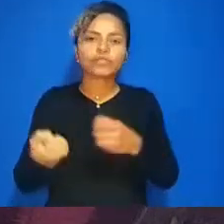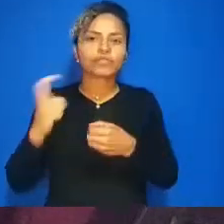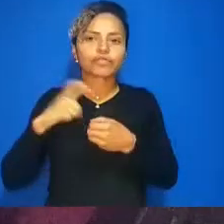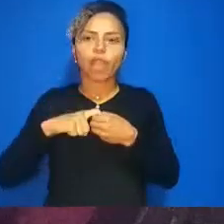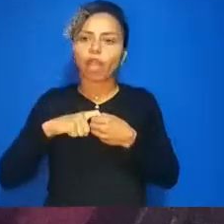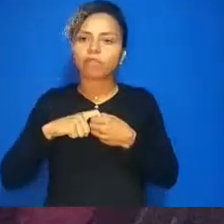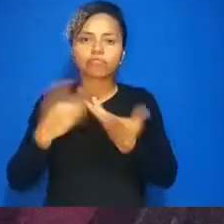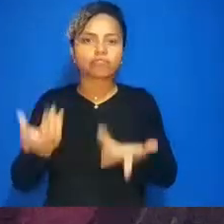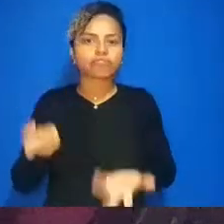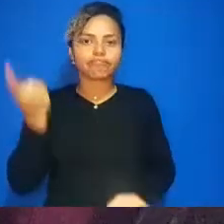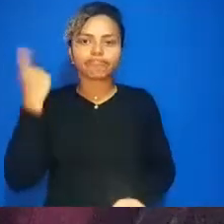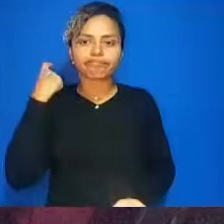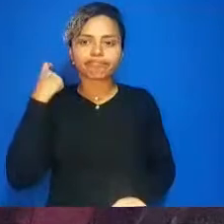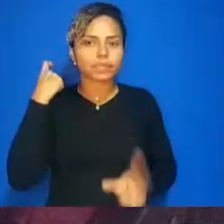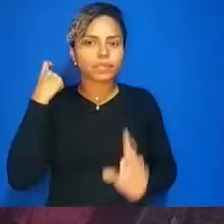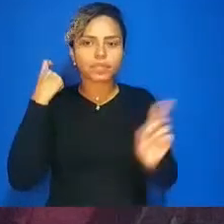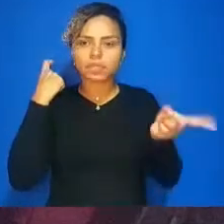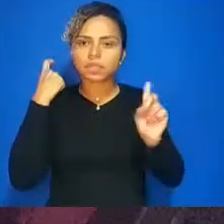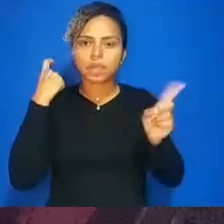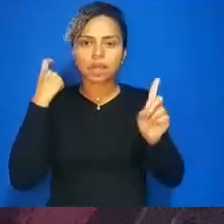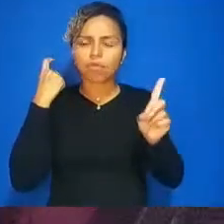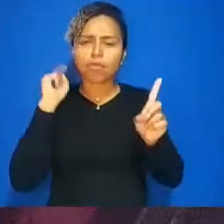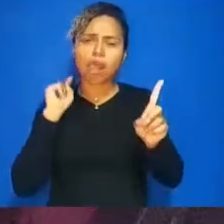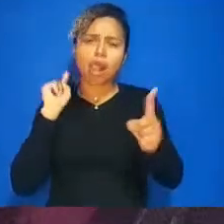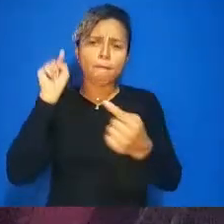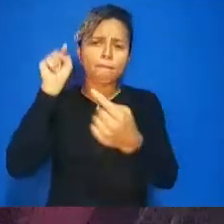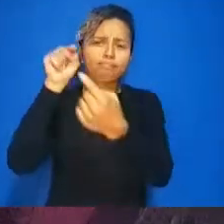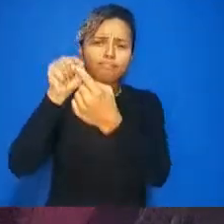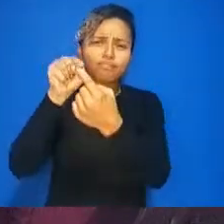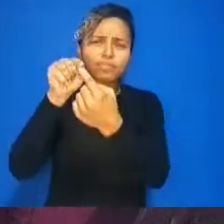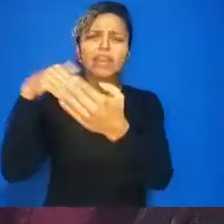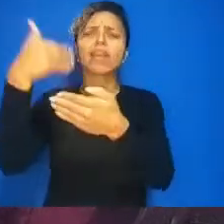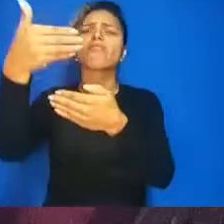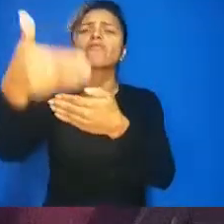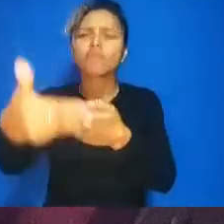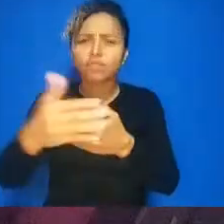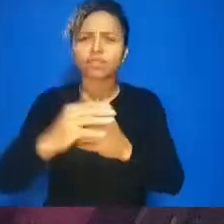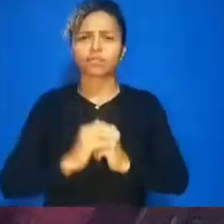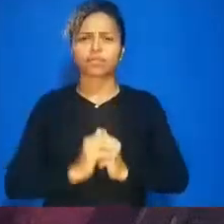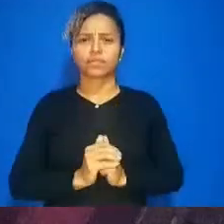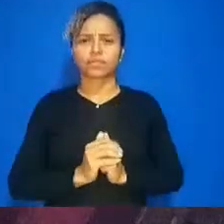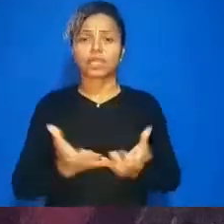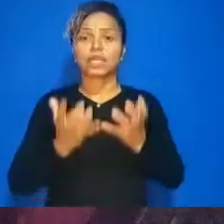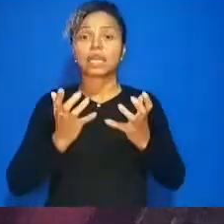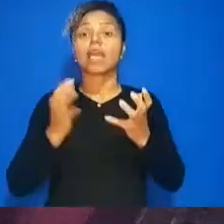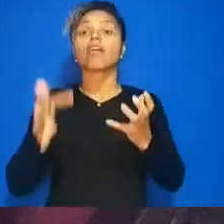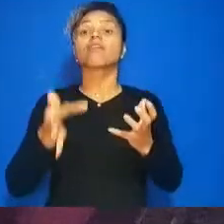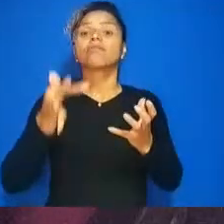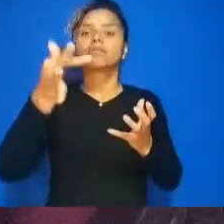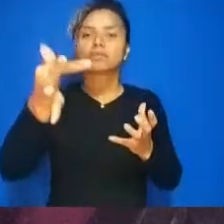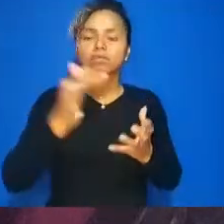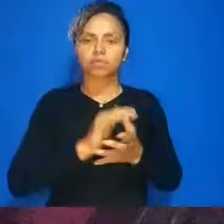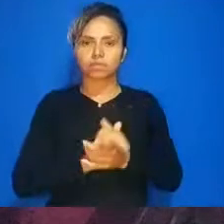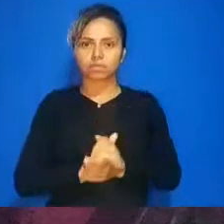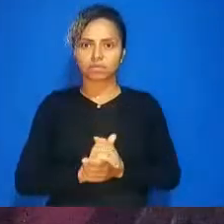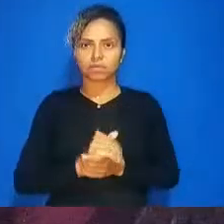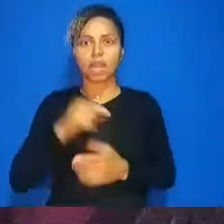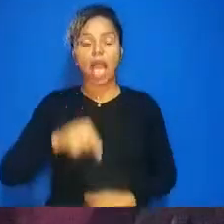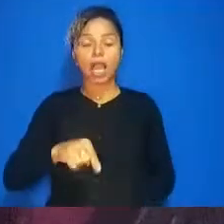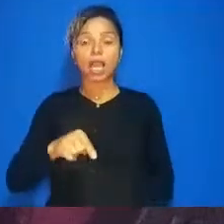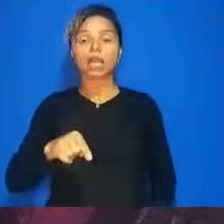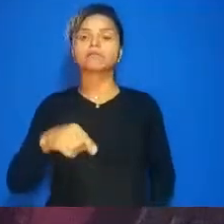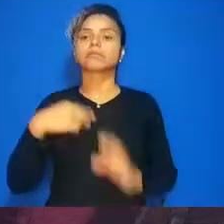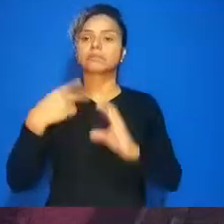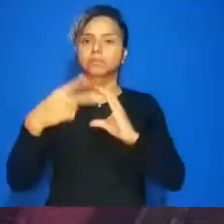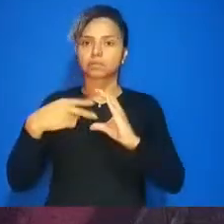a câmara de fora é uma câmara altiva protagonista regional e ela não vai se submeter